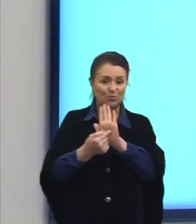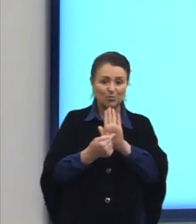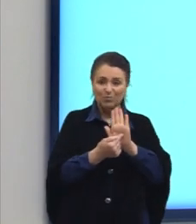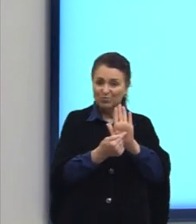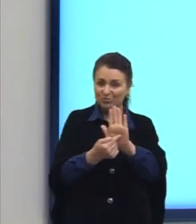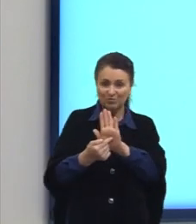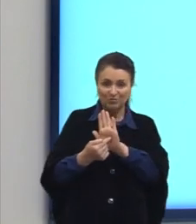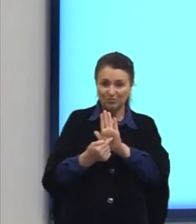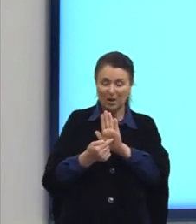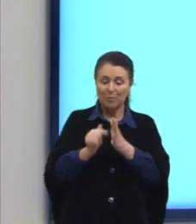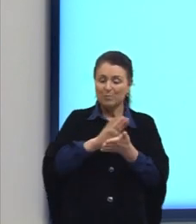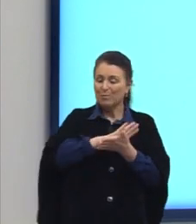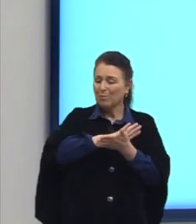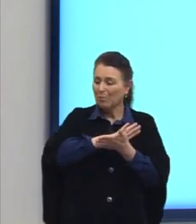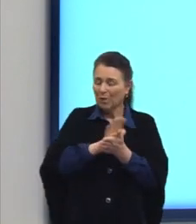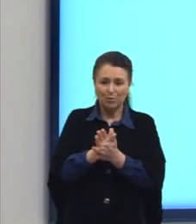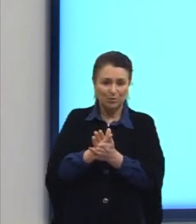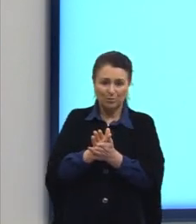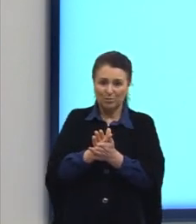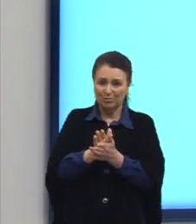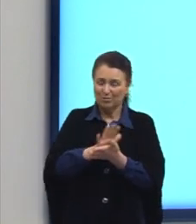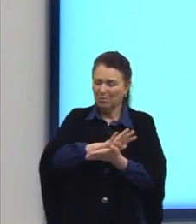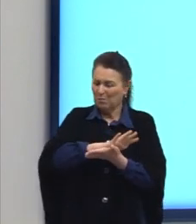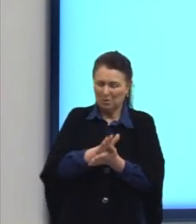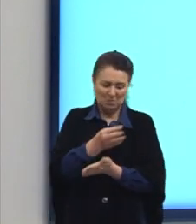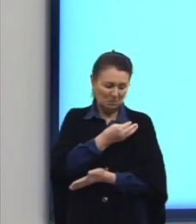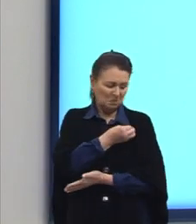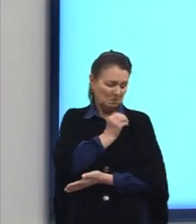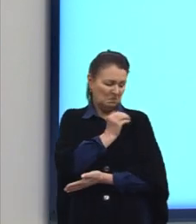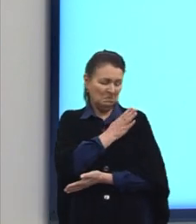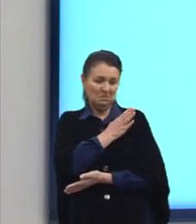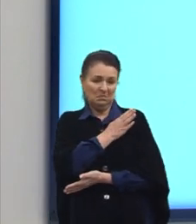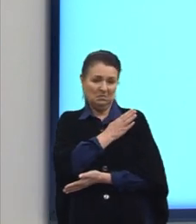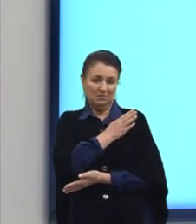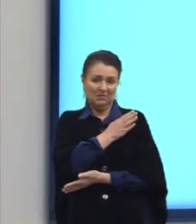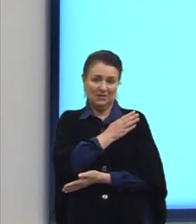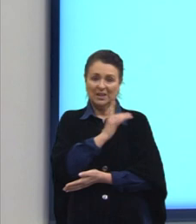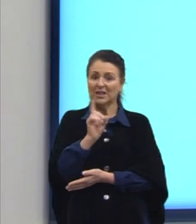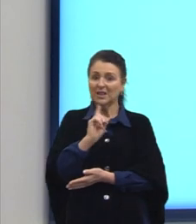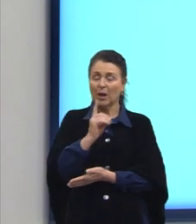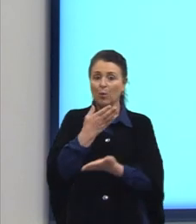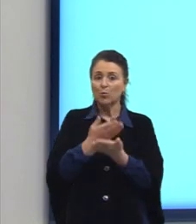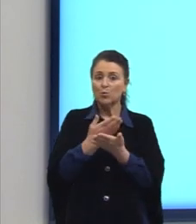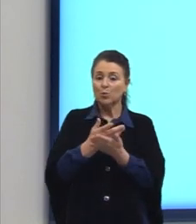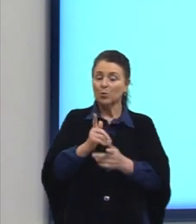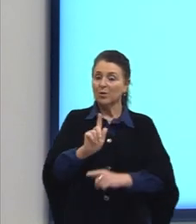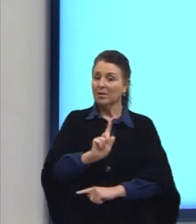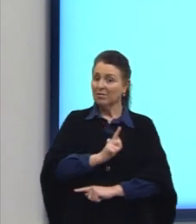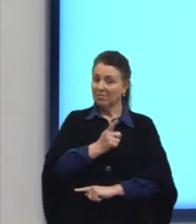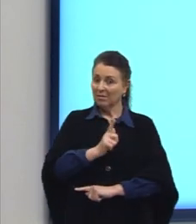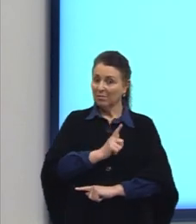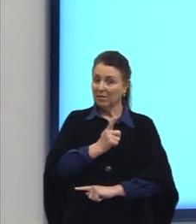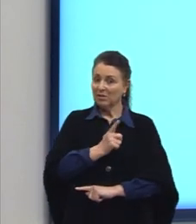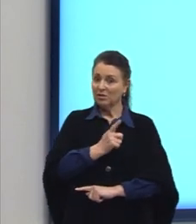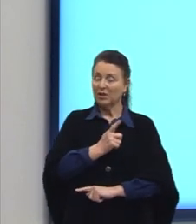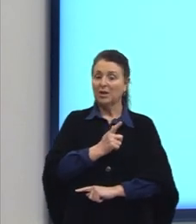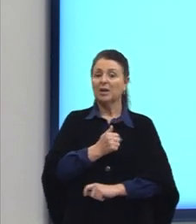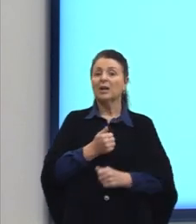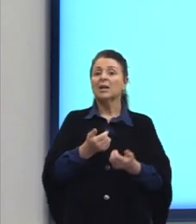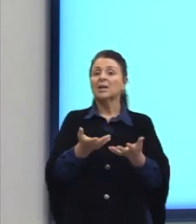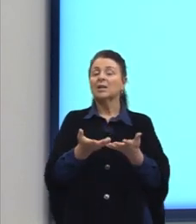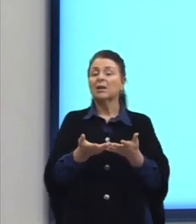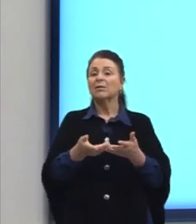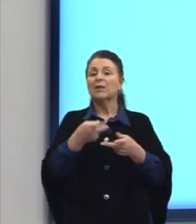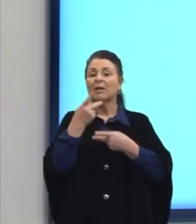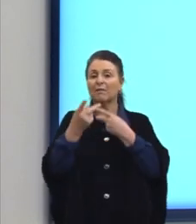preconceituosa. Ou seja, quando a gente está falando aqui em estudo de gramática, a gente não está falando